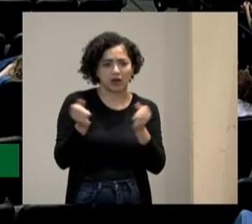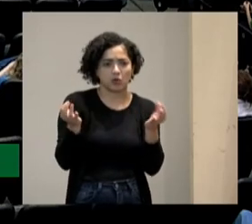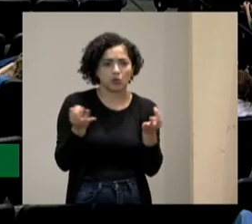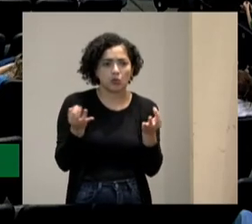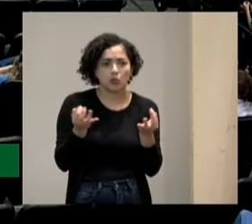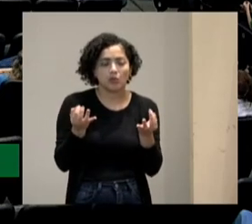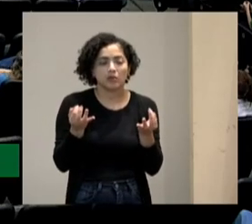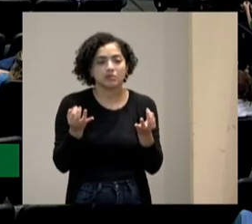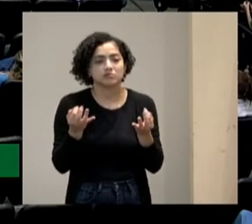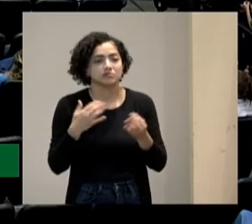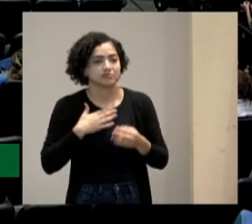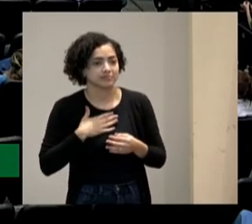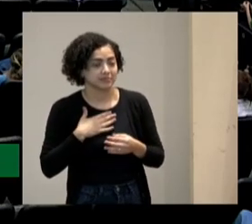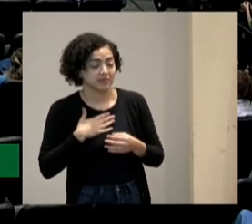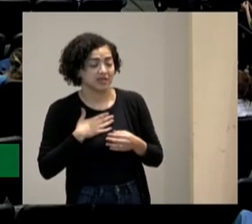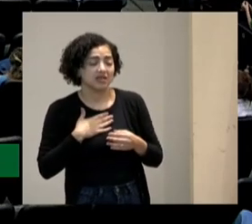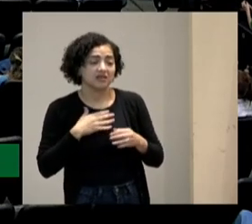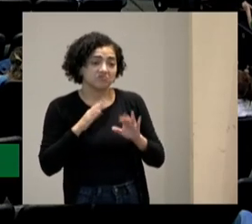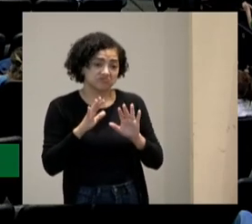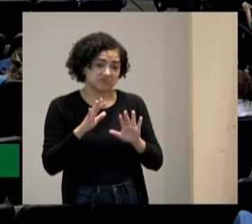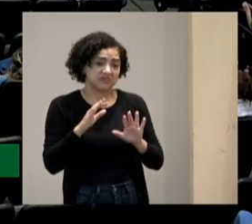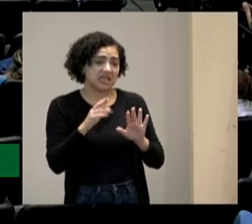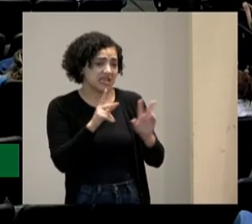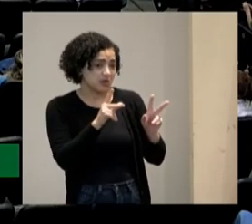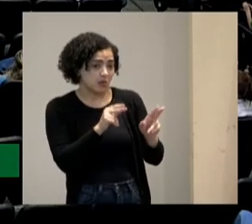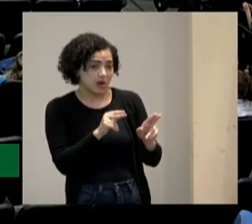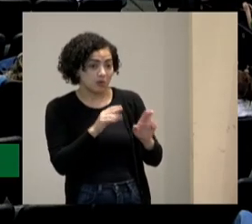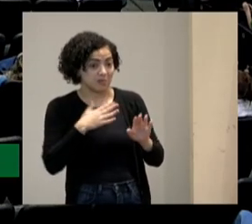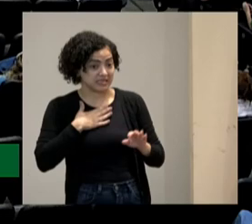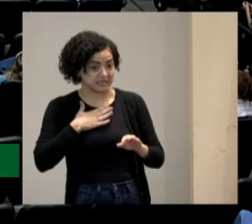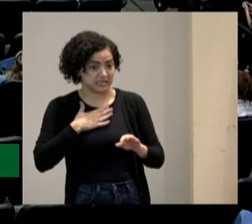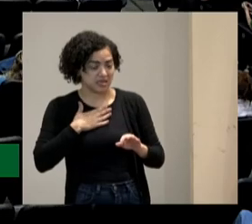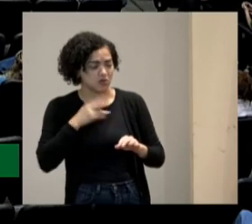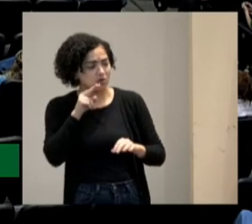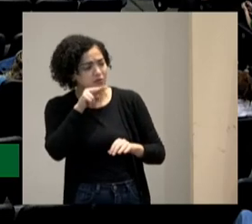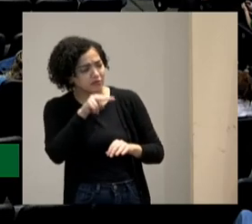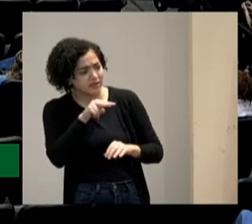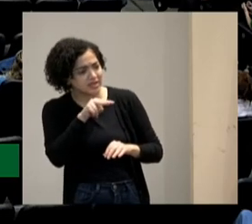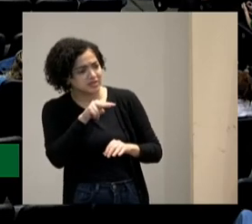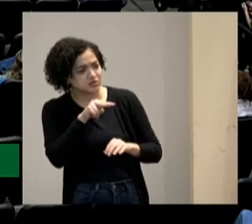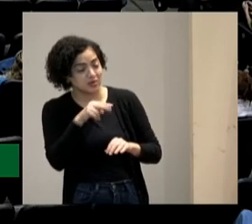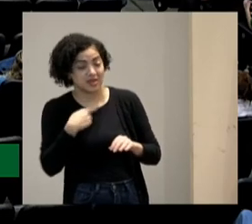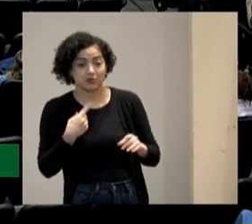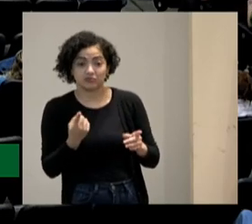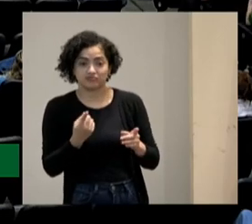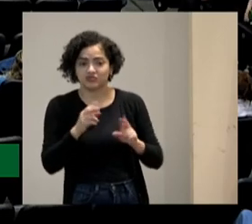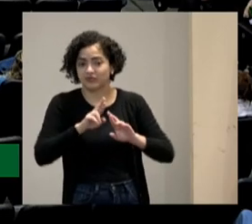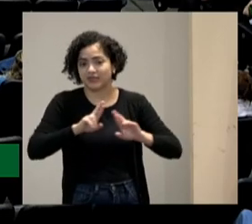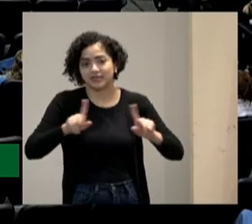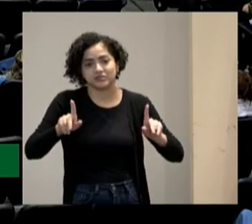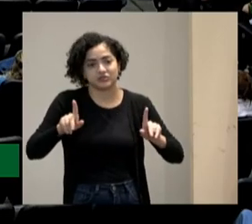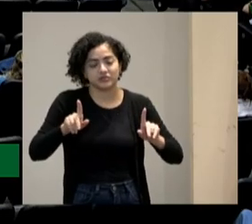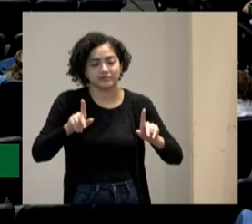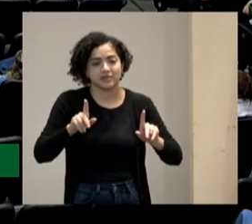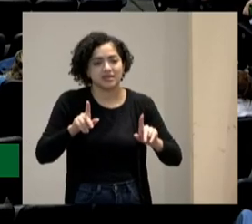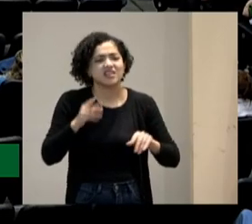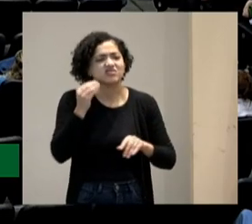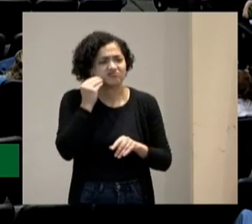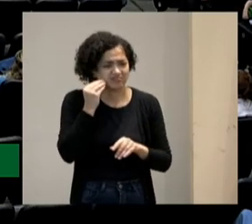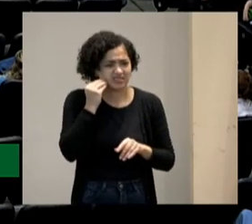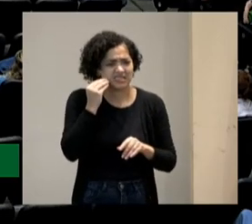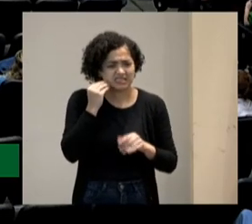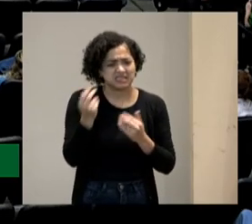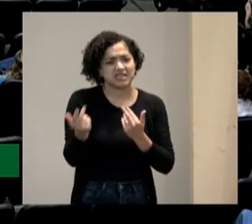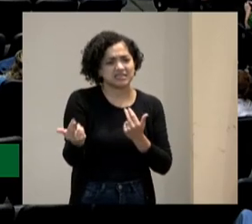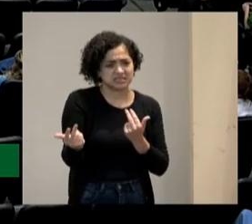eu não sou pode ter pessoas daquele jeito não é que não mas que nem eu se eu assisto eu já sou o contrário eu já tentei no passado ser